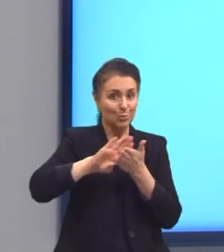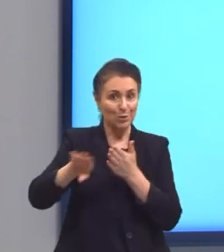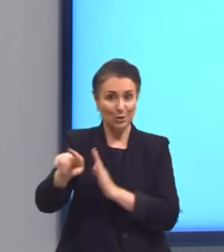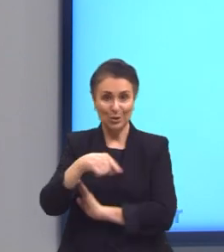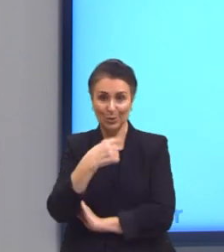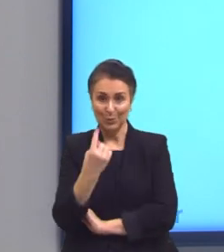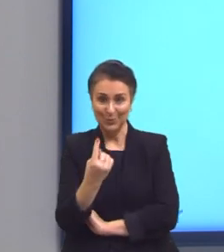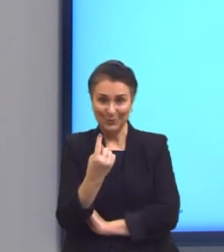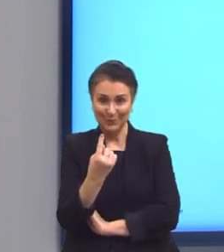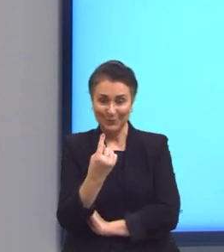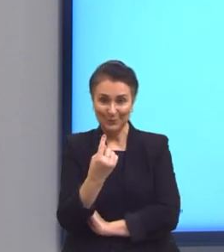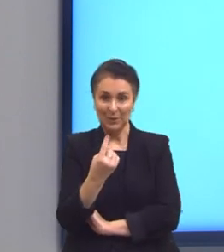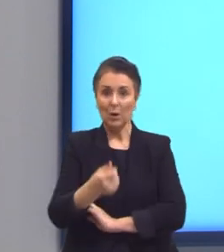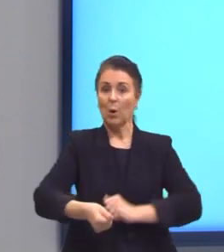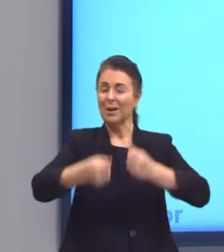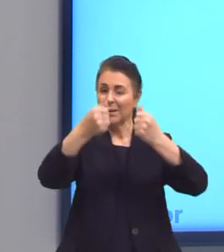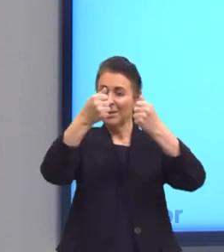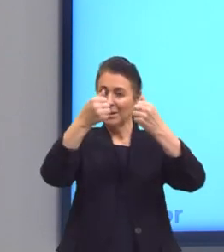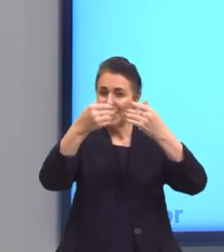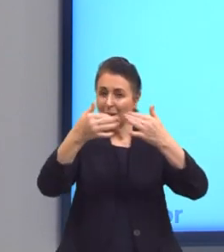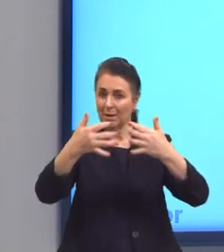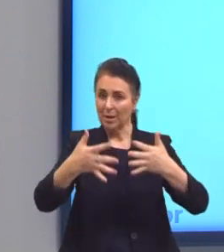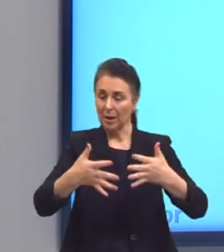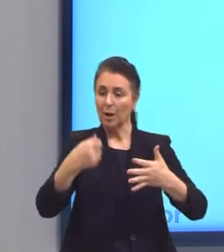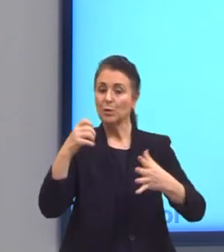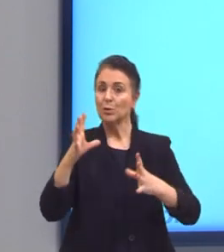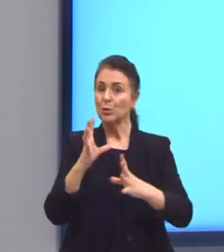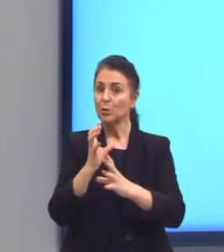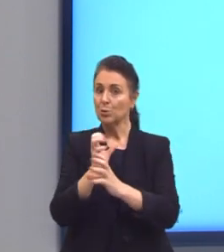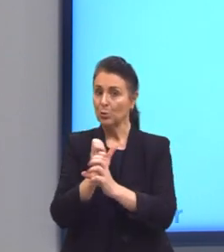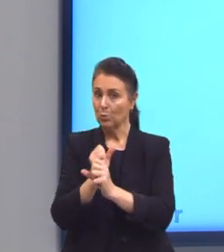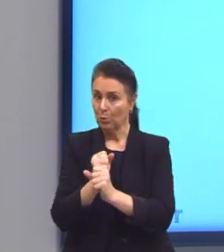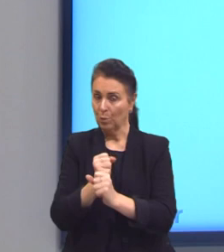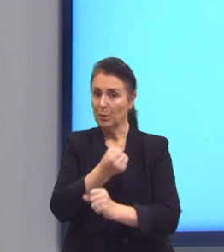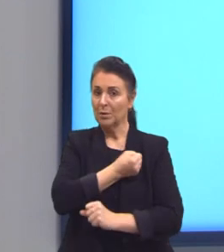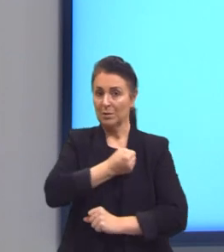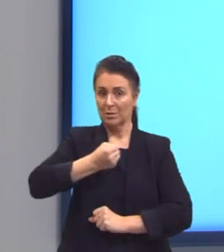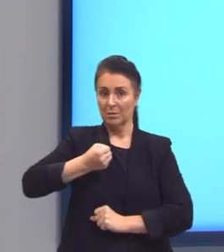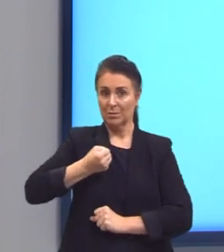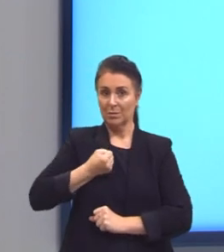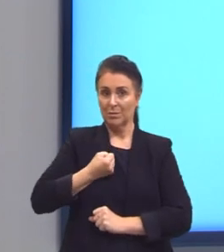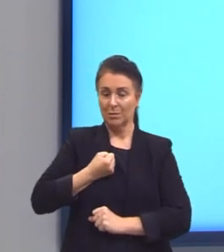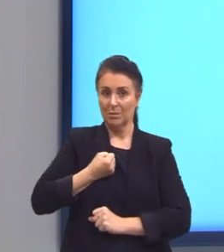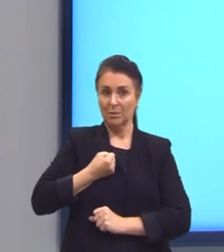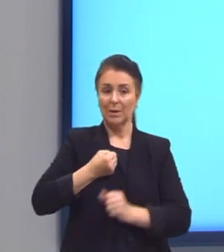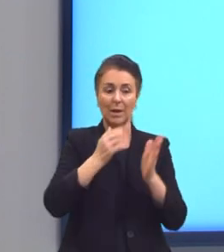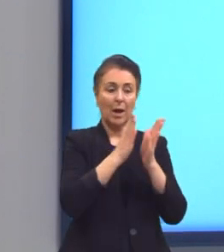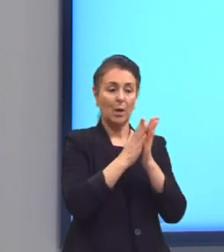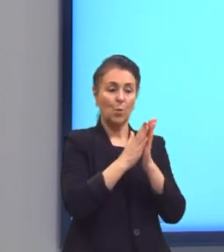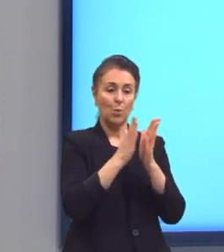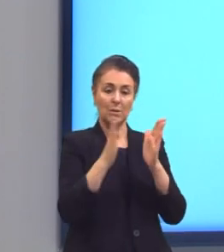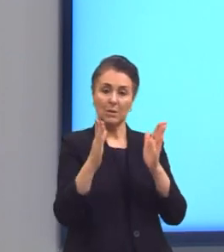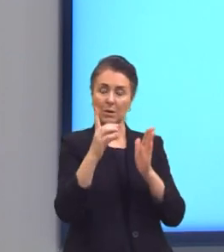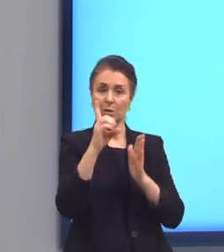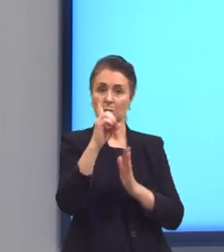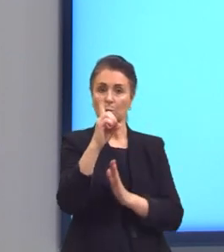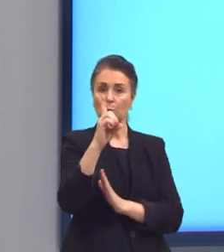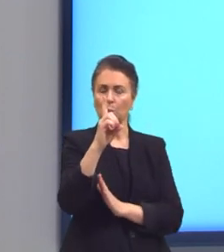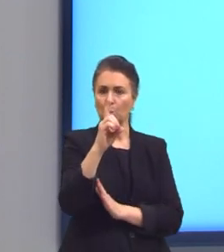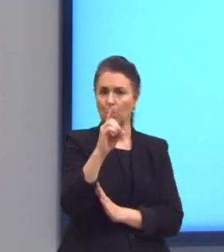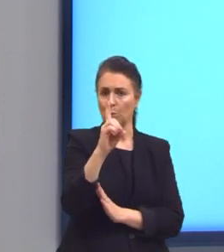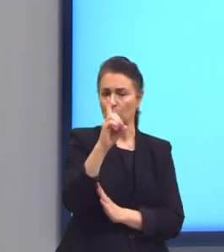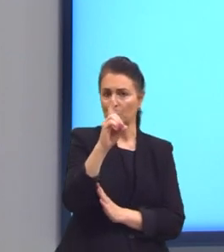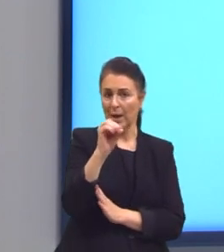Aqui tem ali a explicação. Quando eu tiver que somar um valor, né? Um número que seja consecutivo de 10, seria então o 9 e o 11.